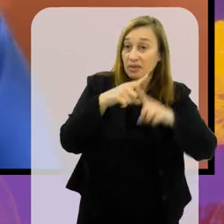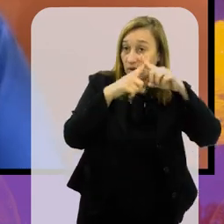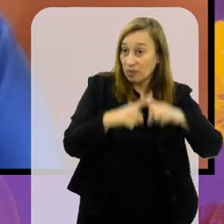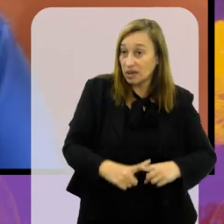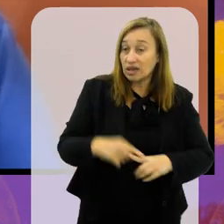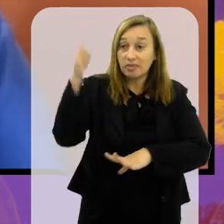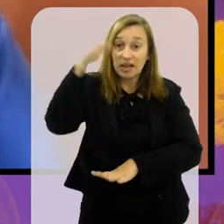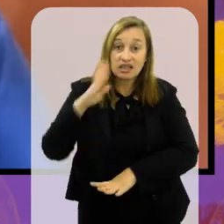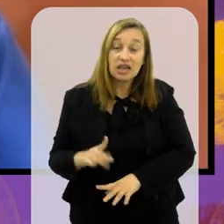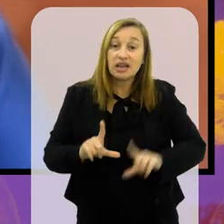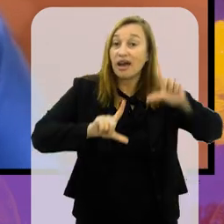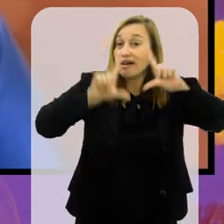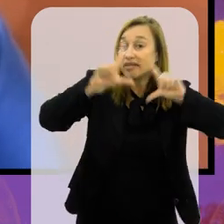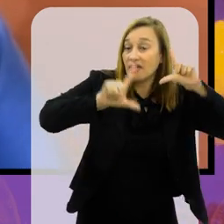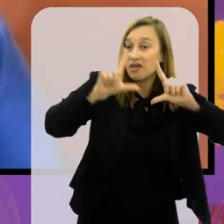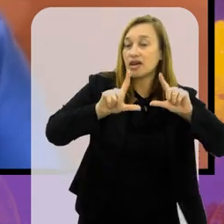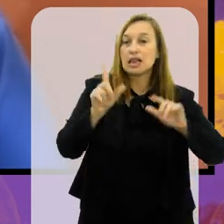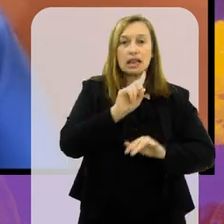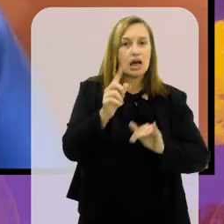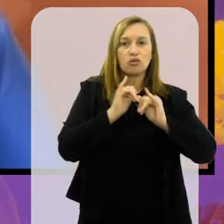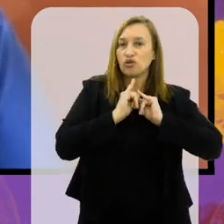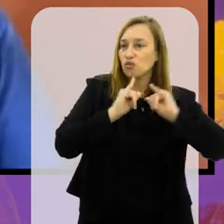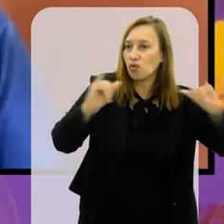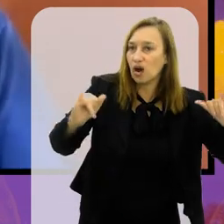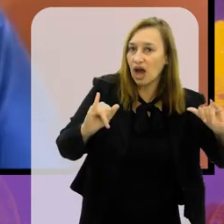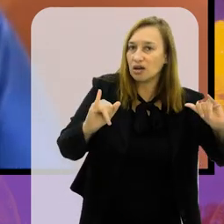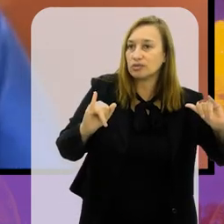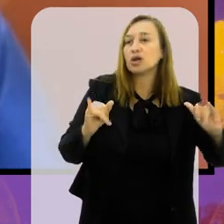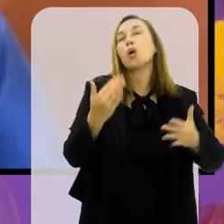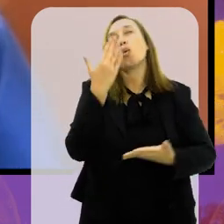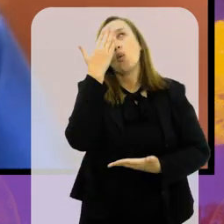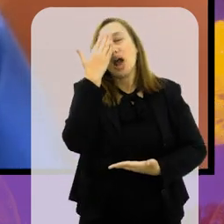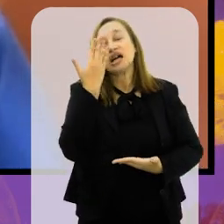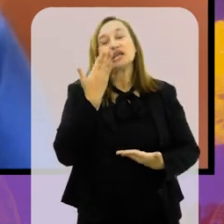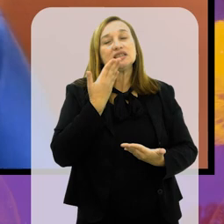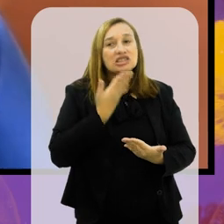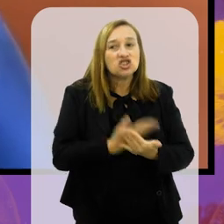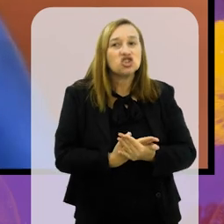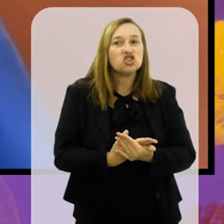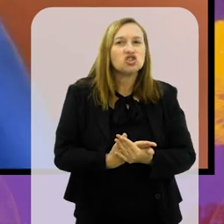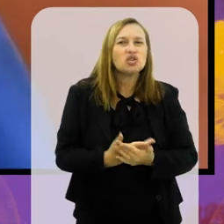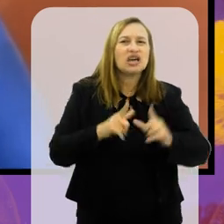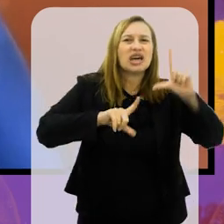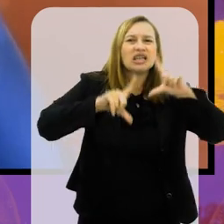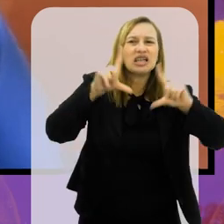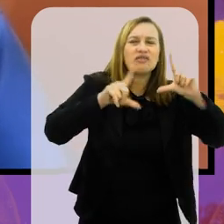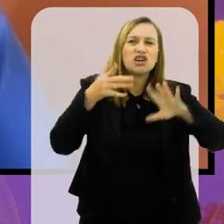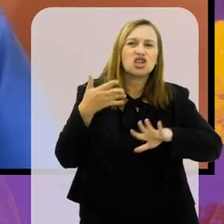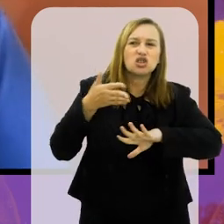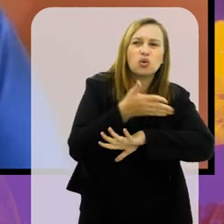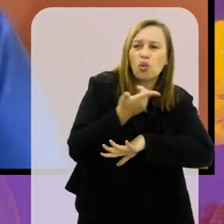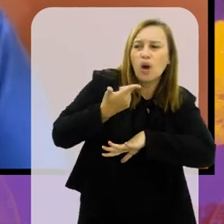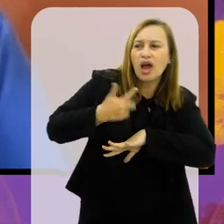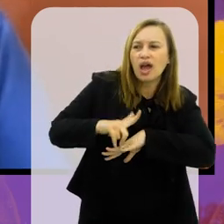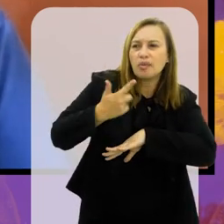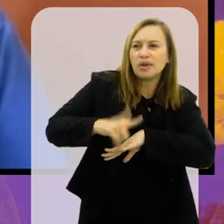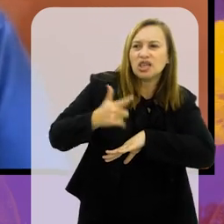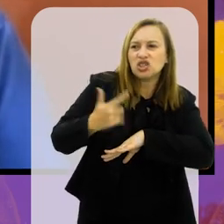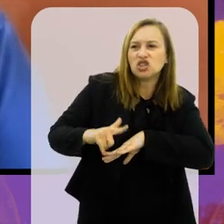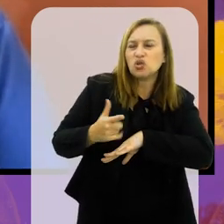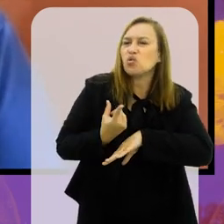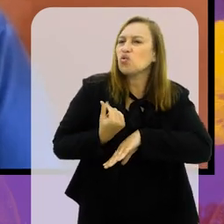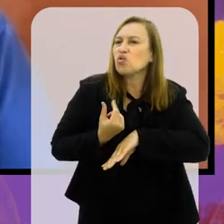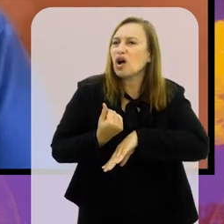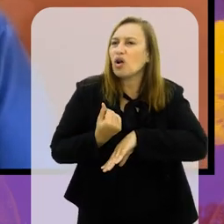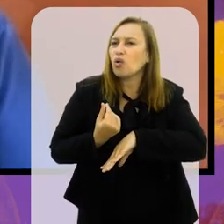do Brasil. O Campeonato Brasileiro, quem paga é a TV. Eles não divulgaram ainda. Acredito, se não... A TV